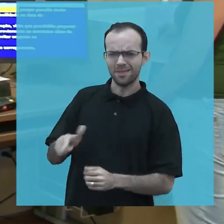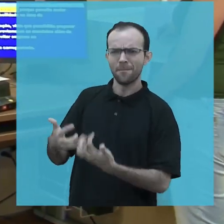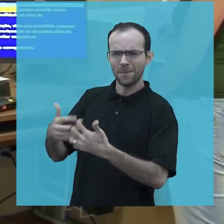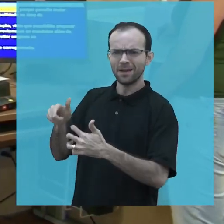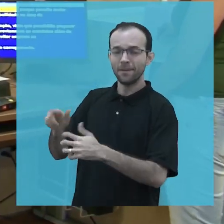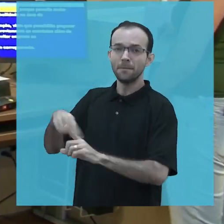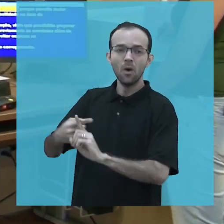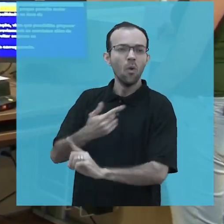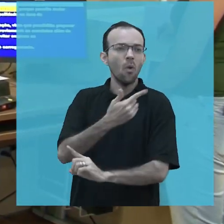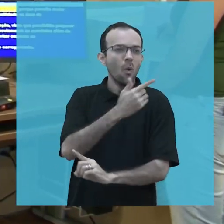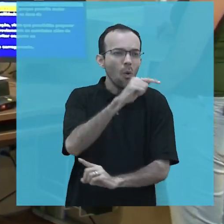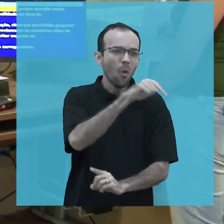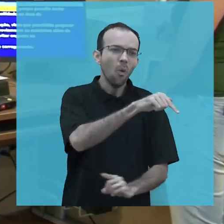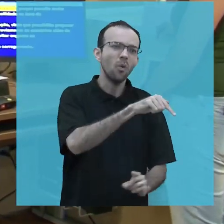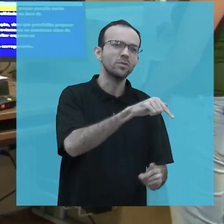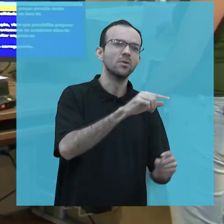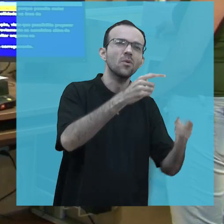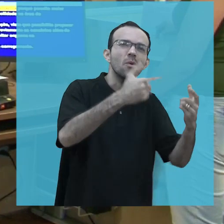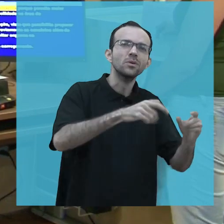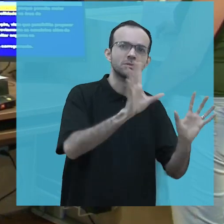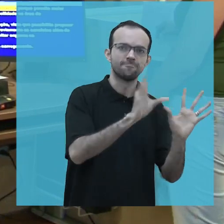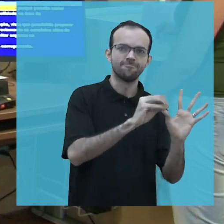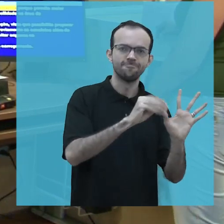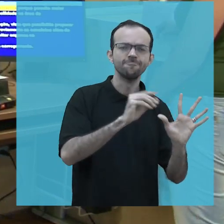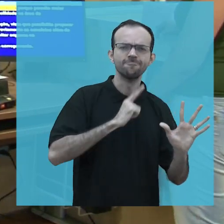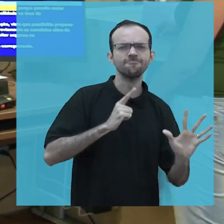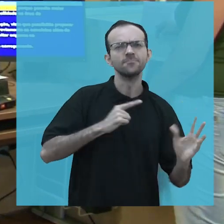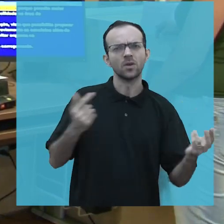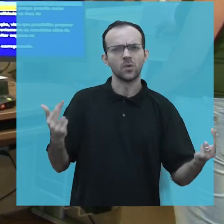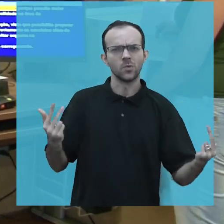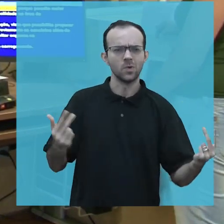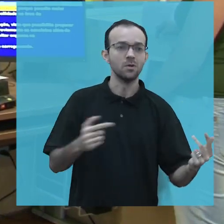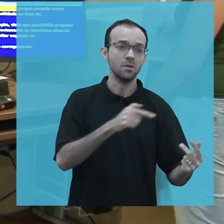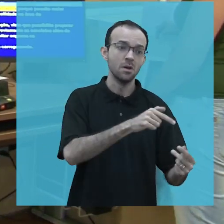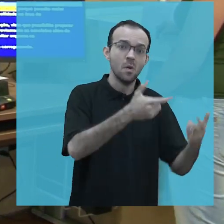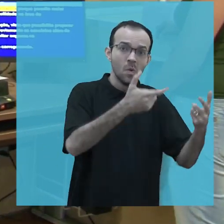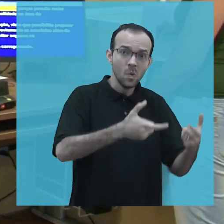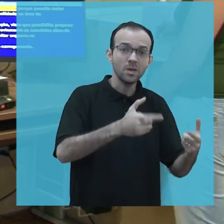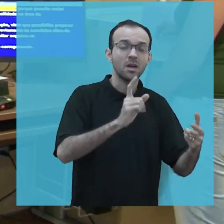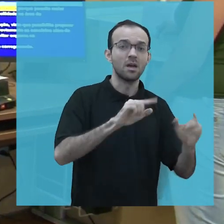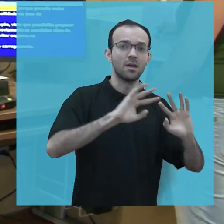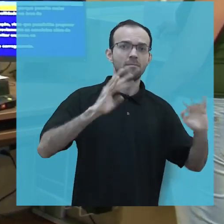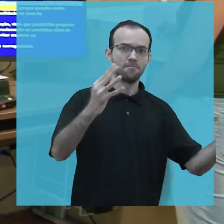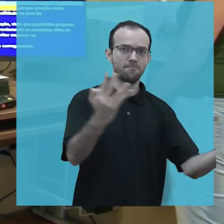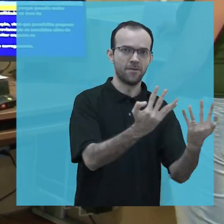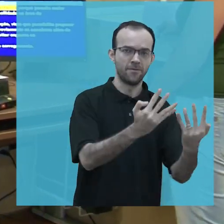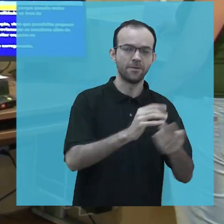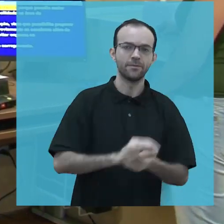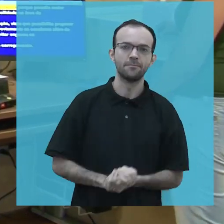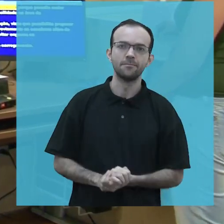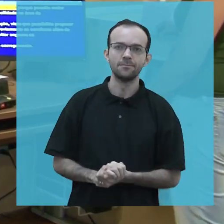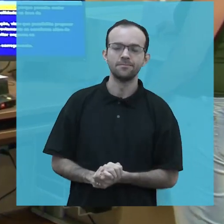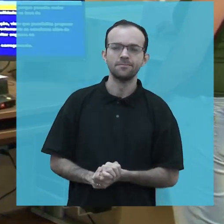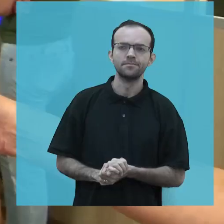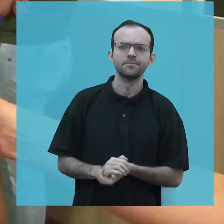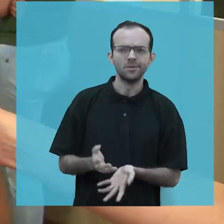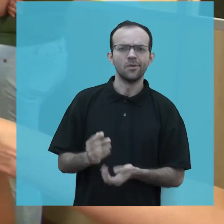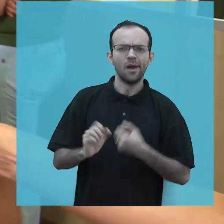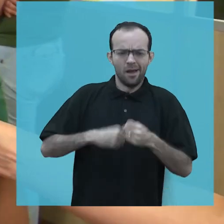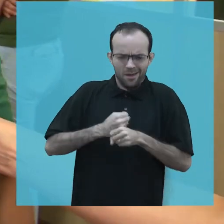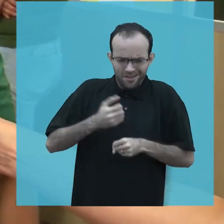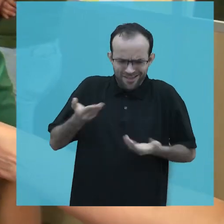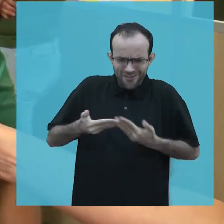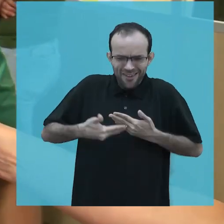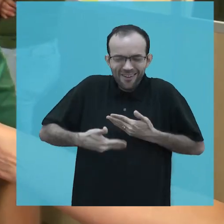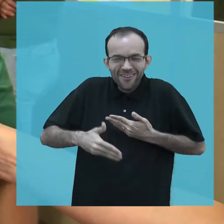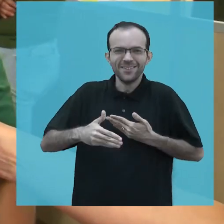leitor também está disponível para alunos e servidores na Secretaria de Acessibilidade no campus do Benfica. Desde